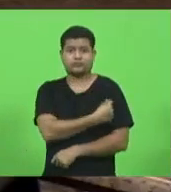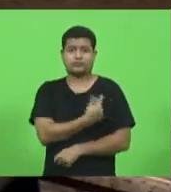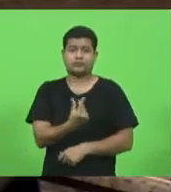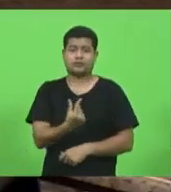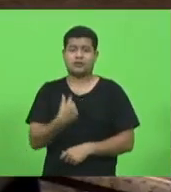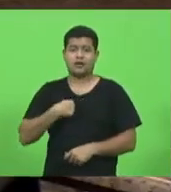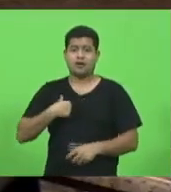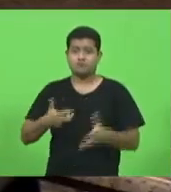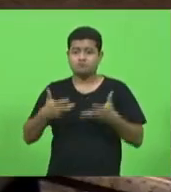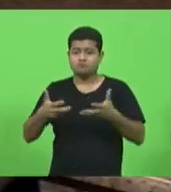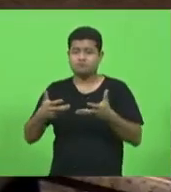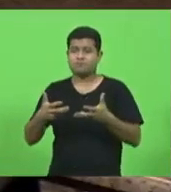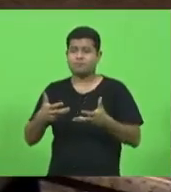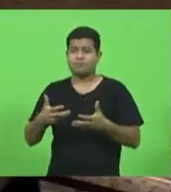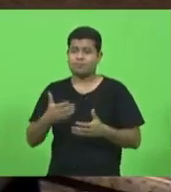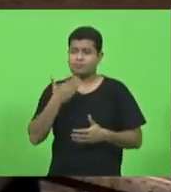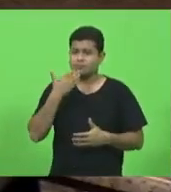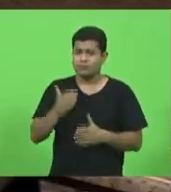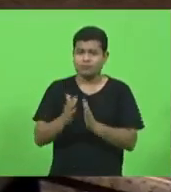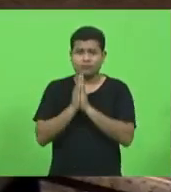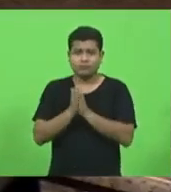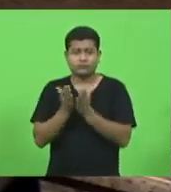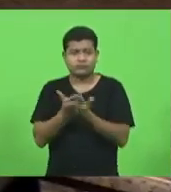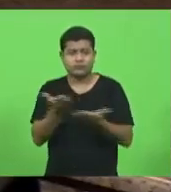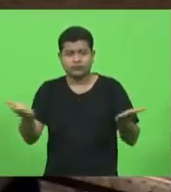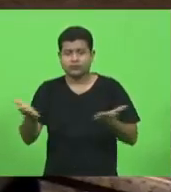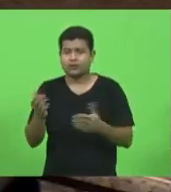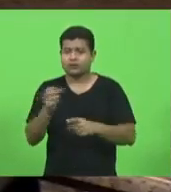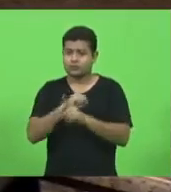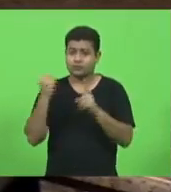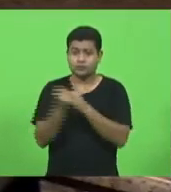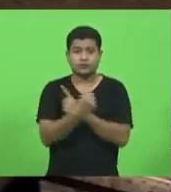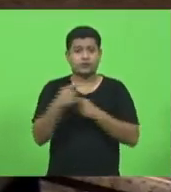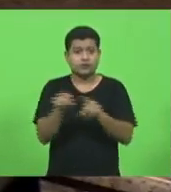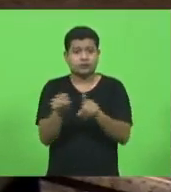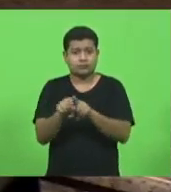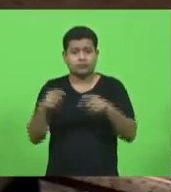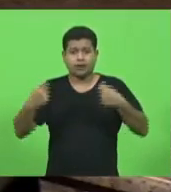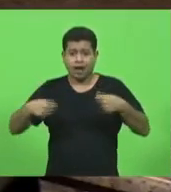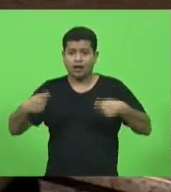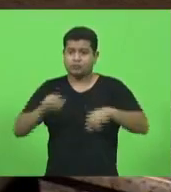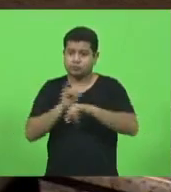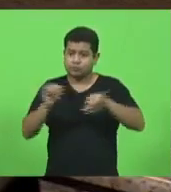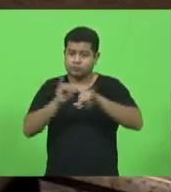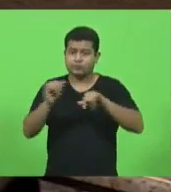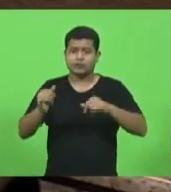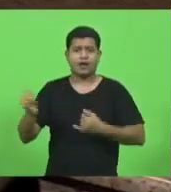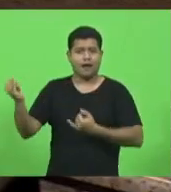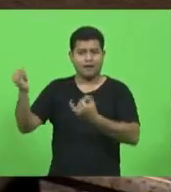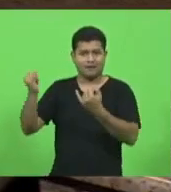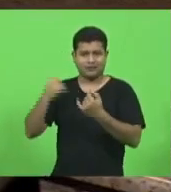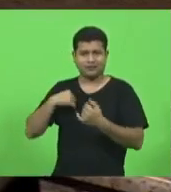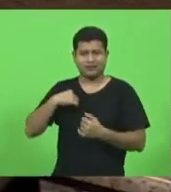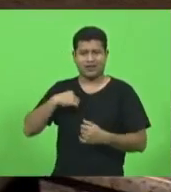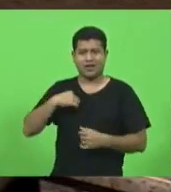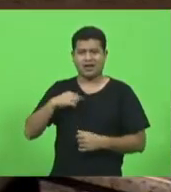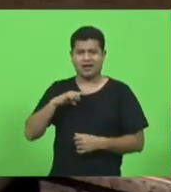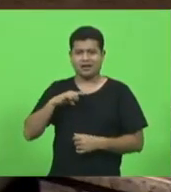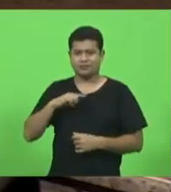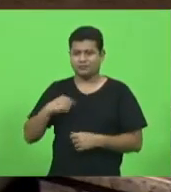para que esteja informada desta lei, conversando com o secretário da Saúde, André,